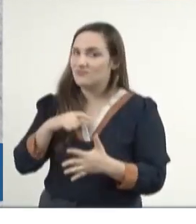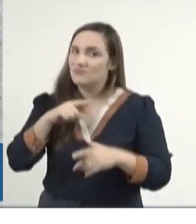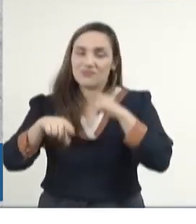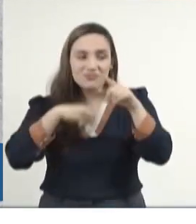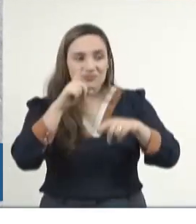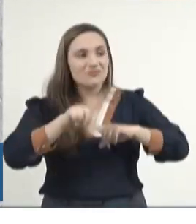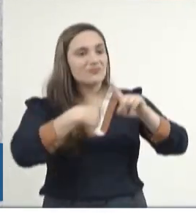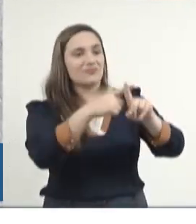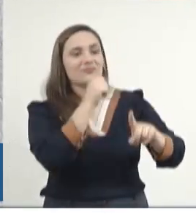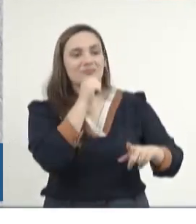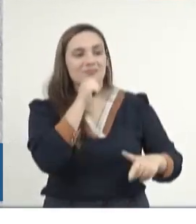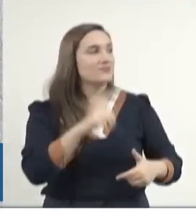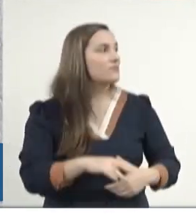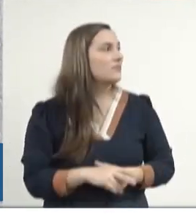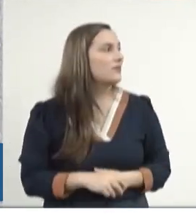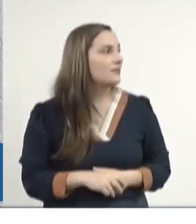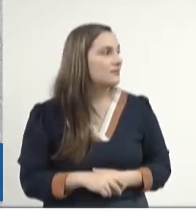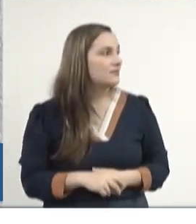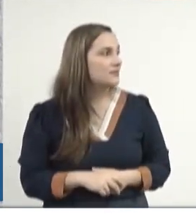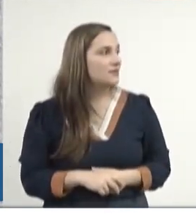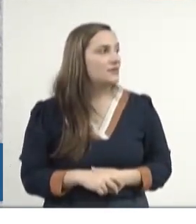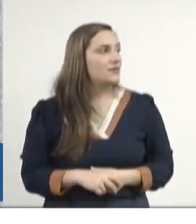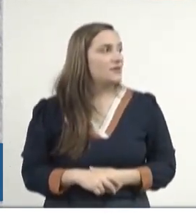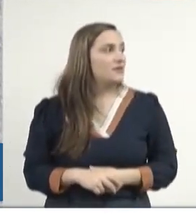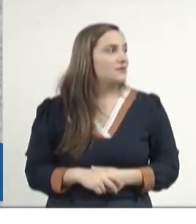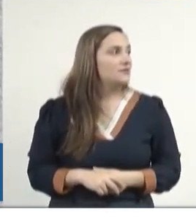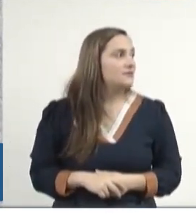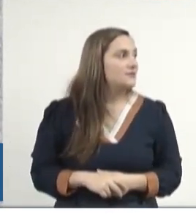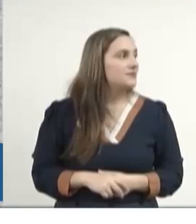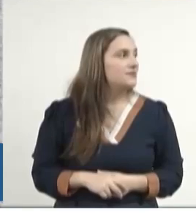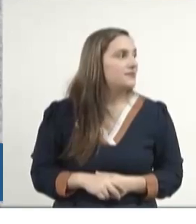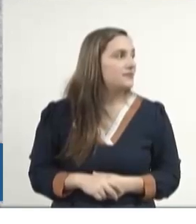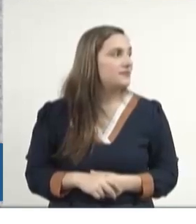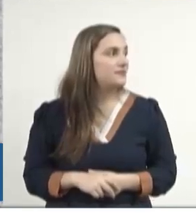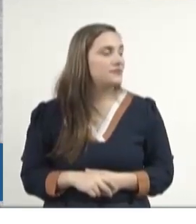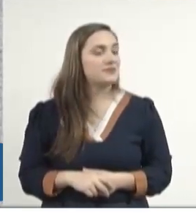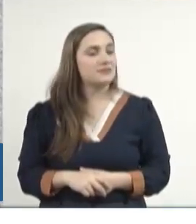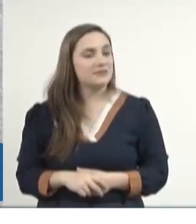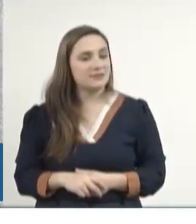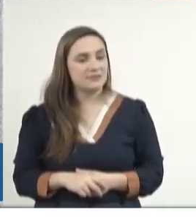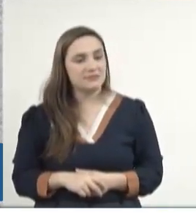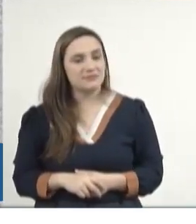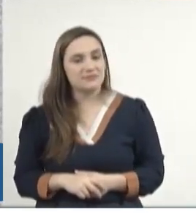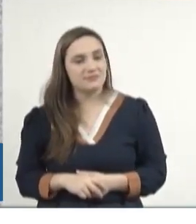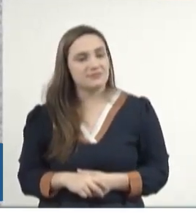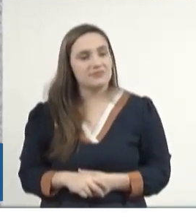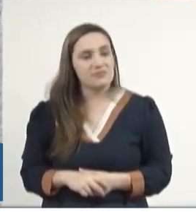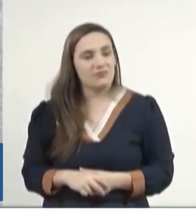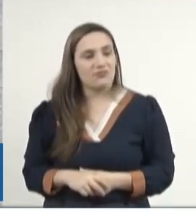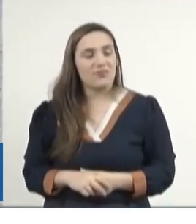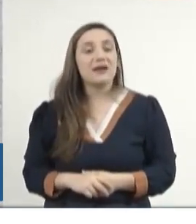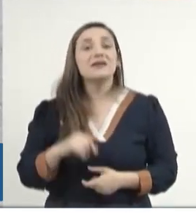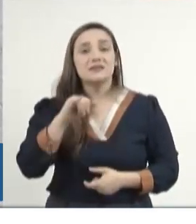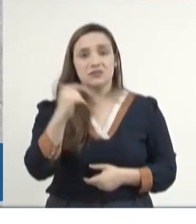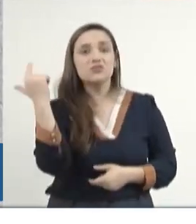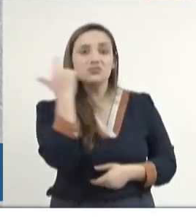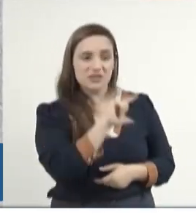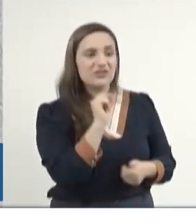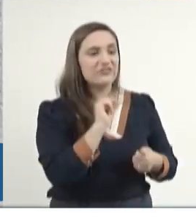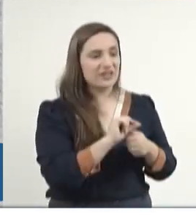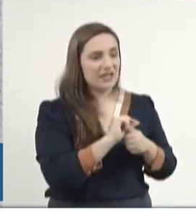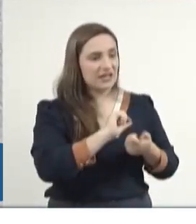ainda. A questão do reconhecimento, se conseguimos chegar a uma lei e for aprovada,